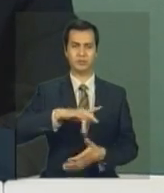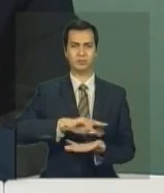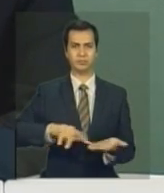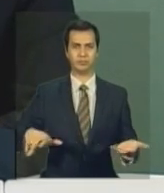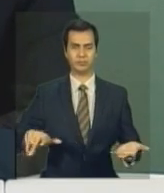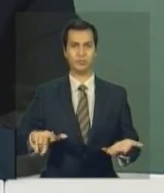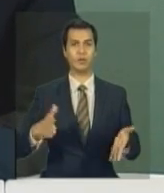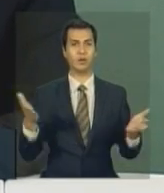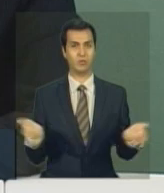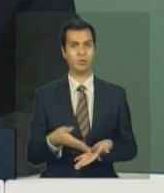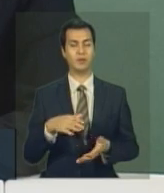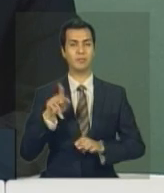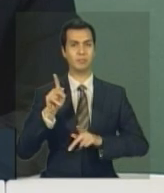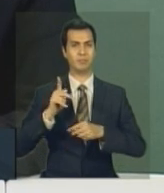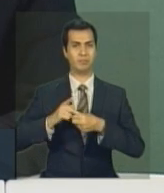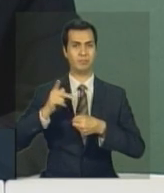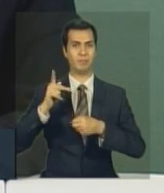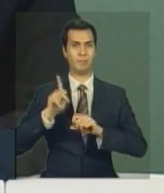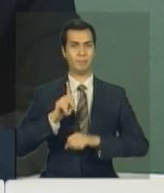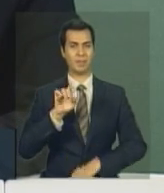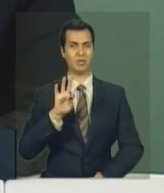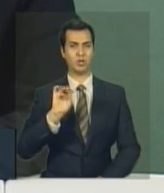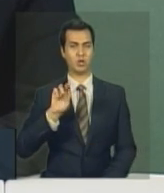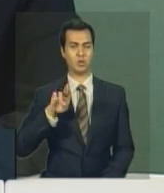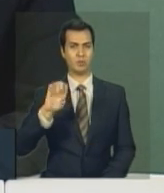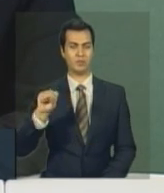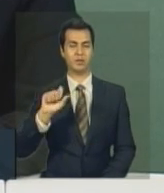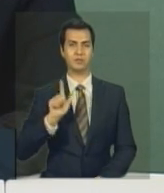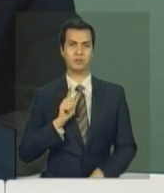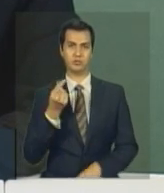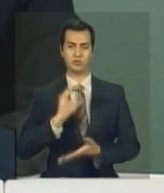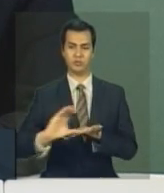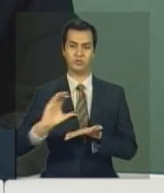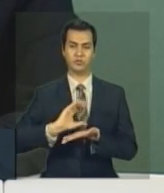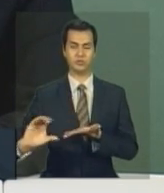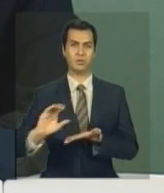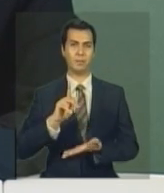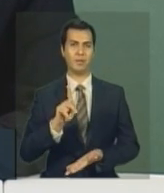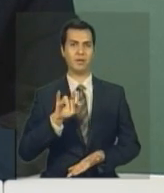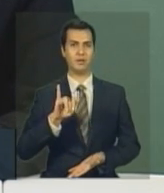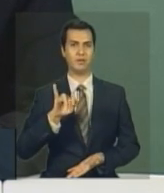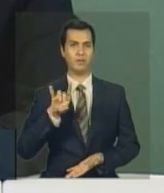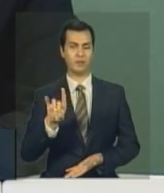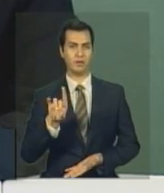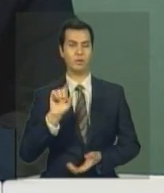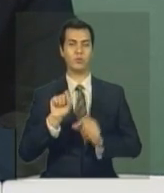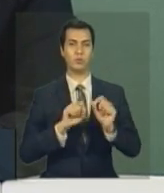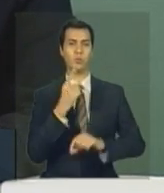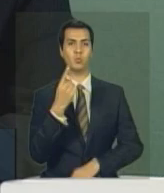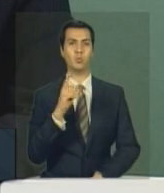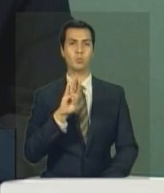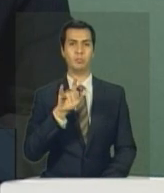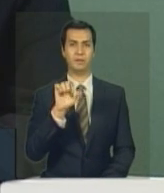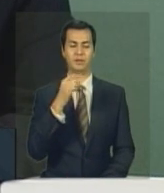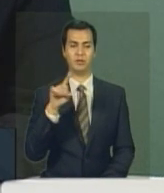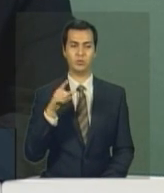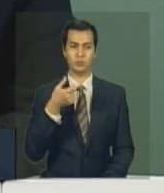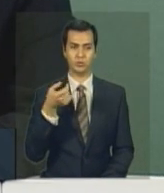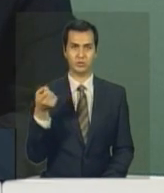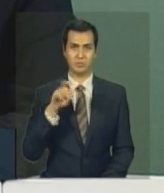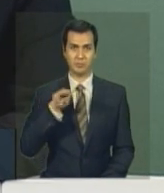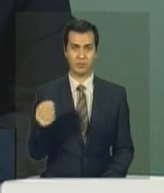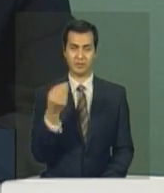em P&D esse ano, em pesquisa e desenvolvimento, 1 bilhão e 260 milhões de reais. 1 bilhão e 260 milhões de reais.